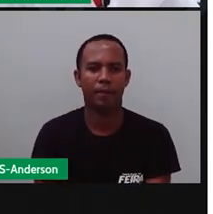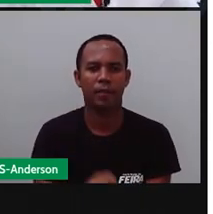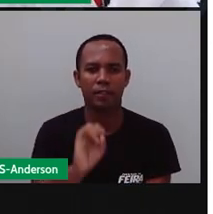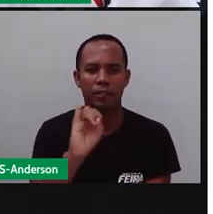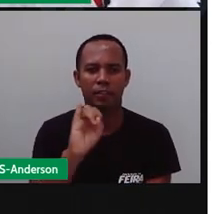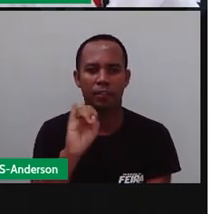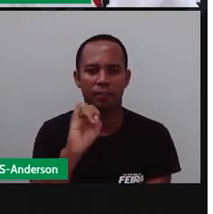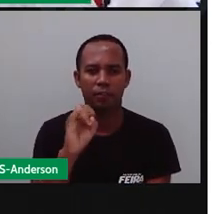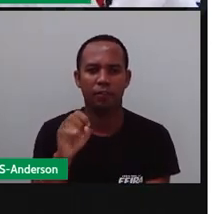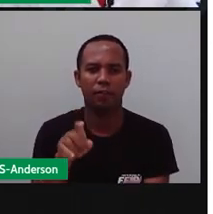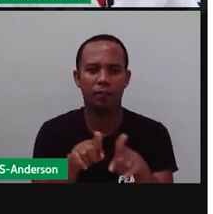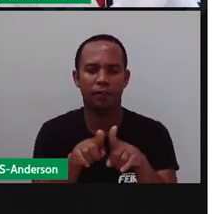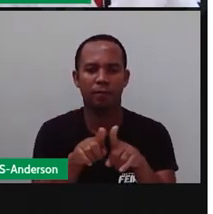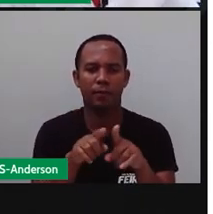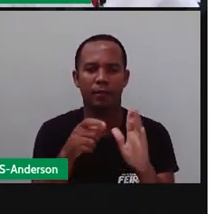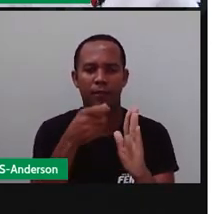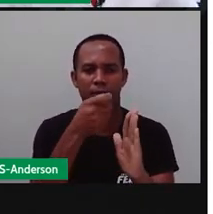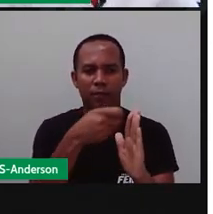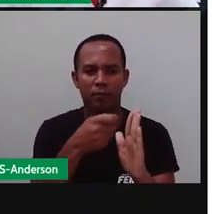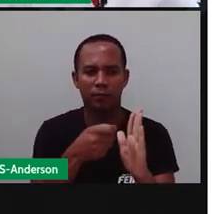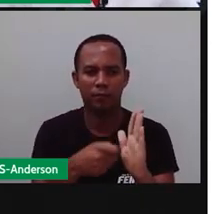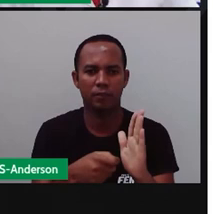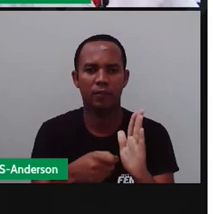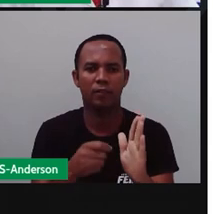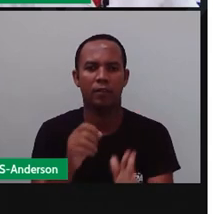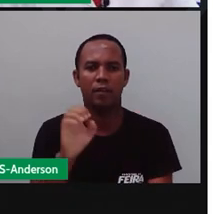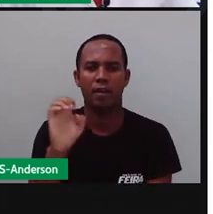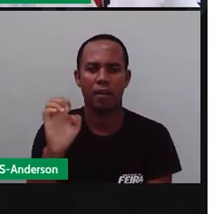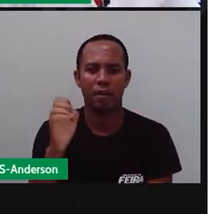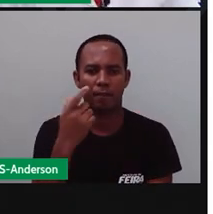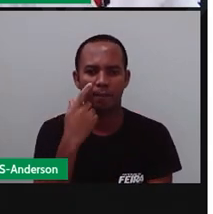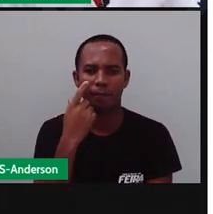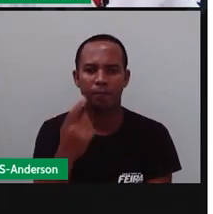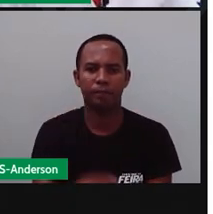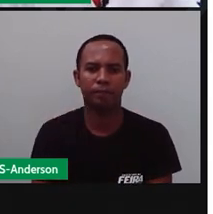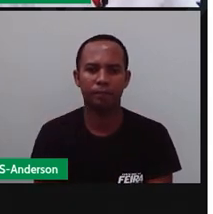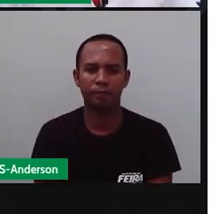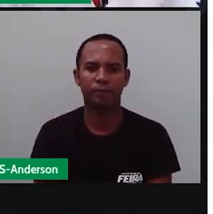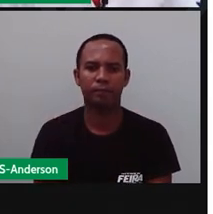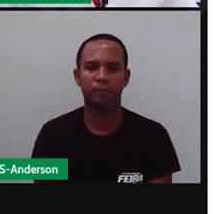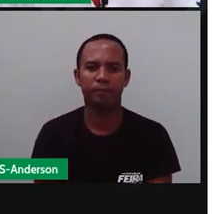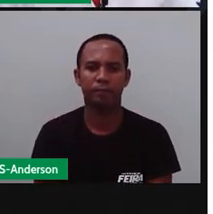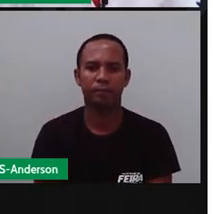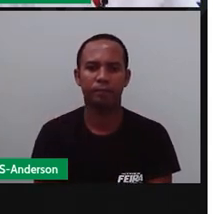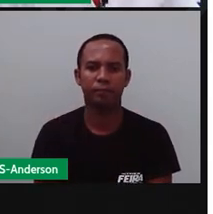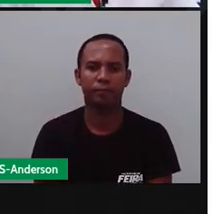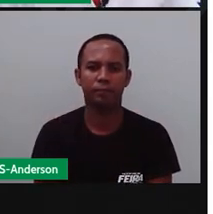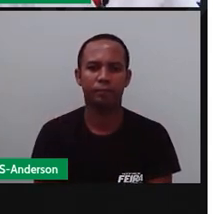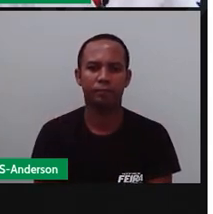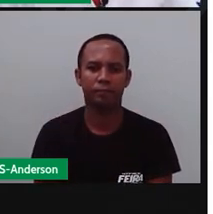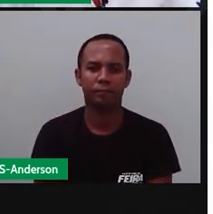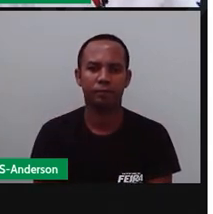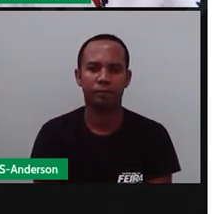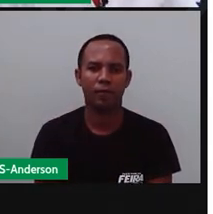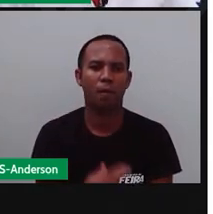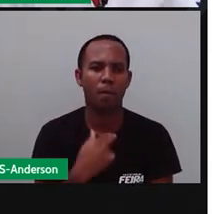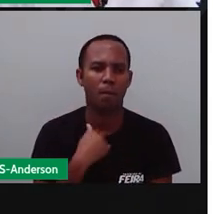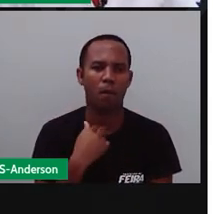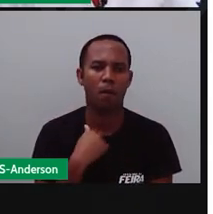Vai ter som de I, mas a escrita vai ser um E. Olha só como seria. Pode?